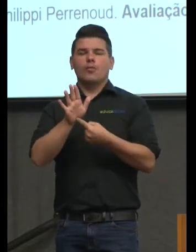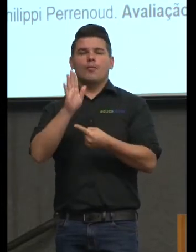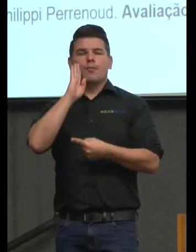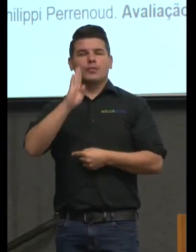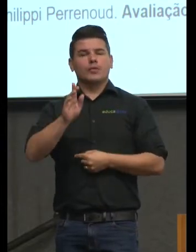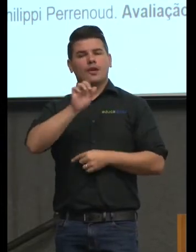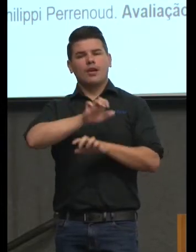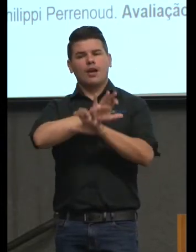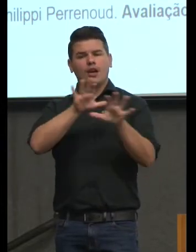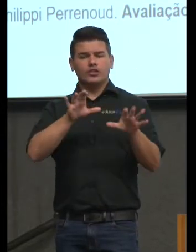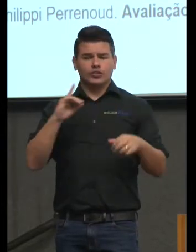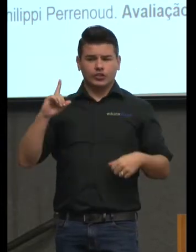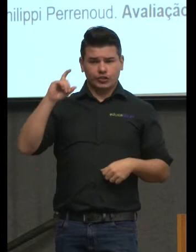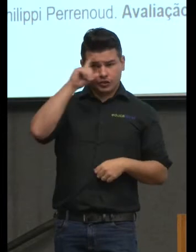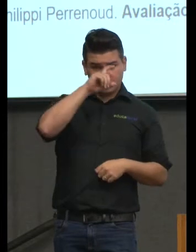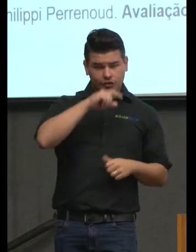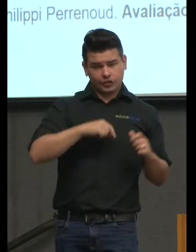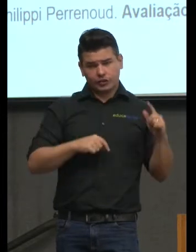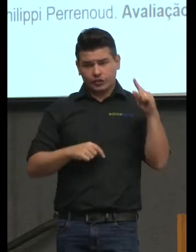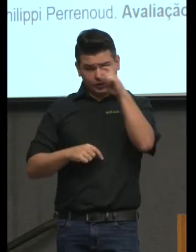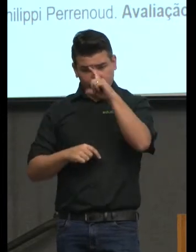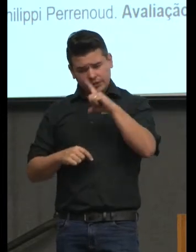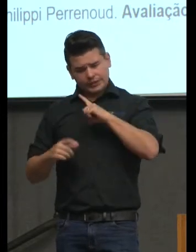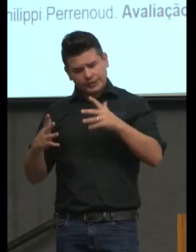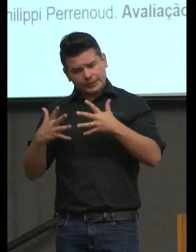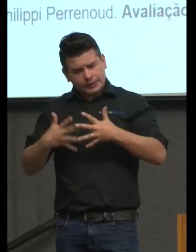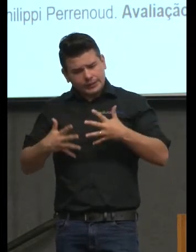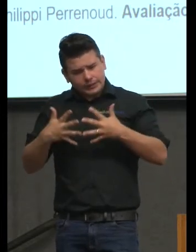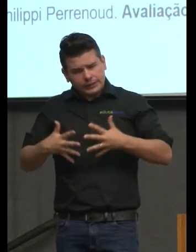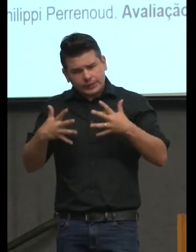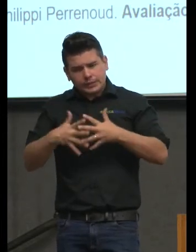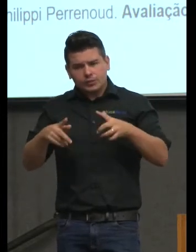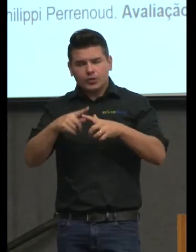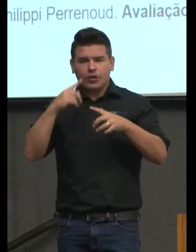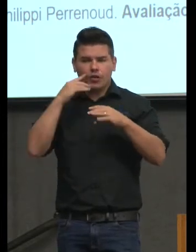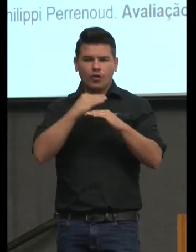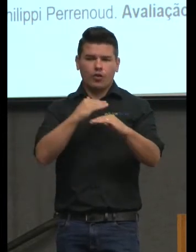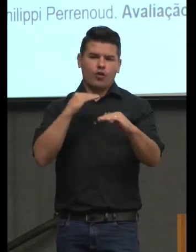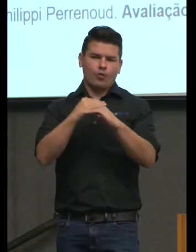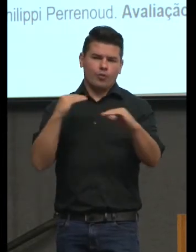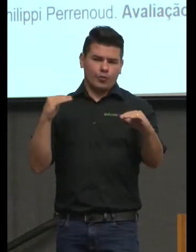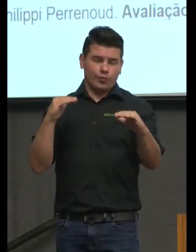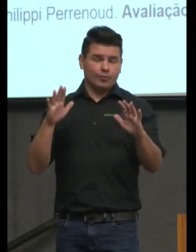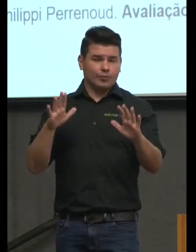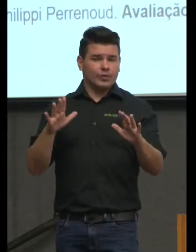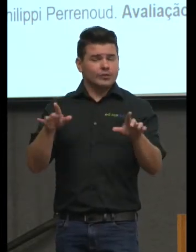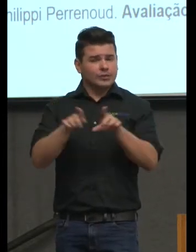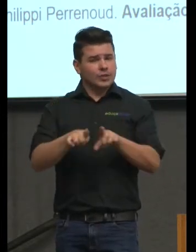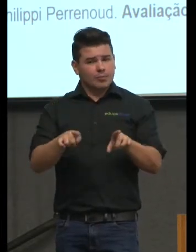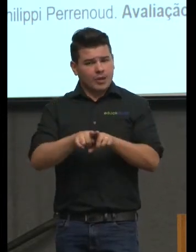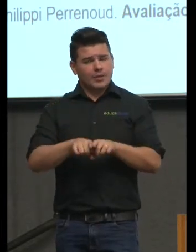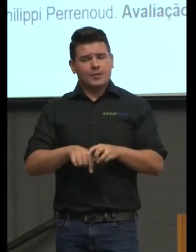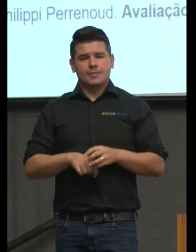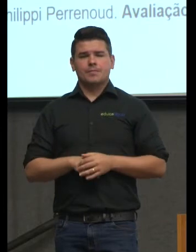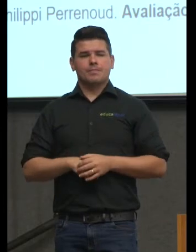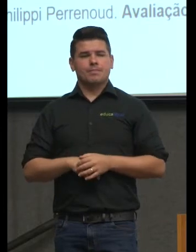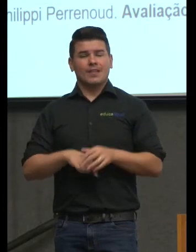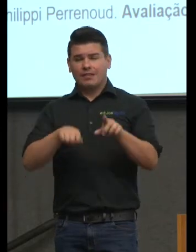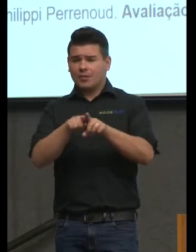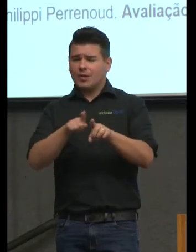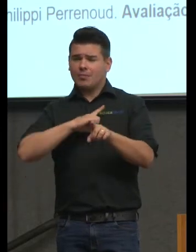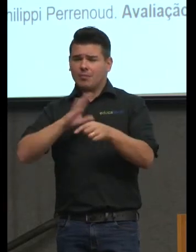bastante dificuldade a nossa compreensão comum e também isso coloca